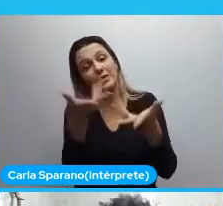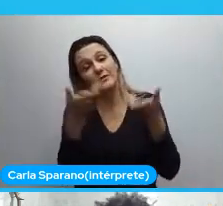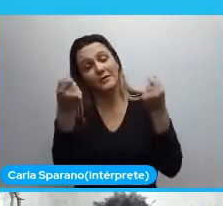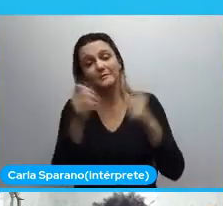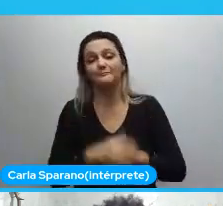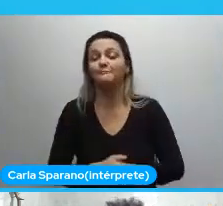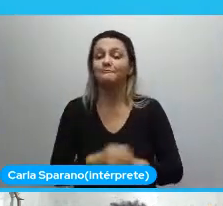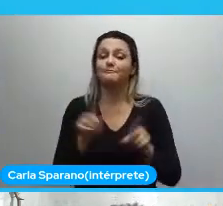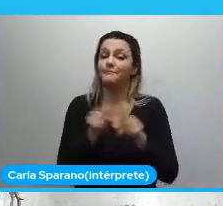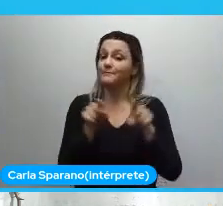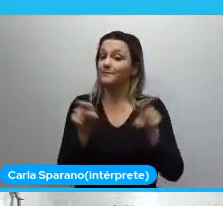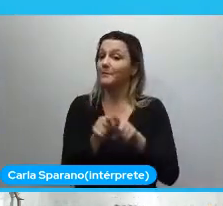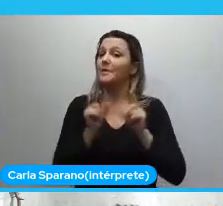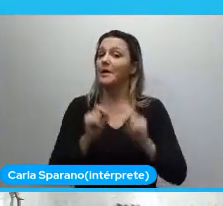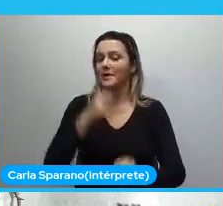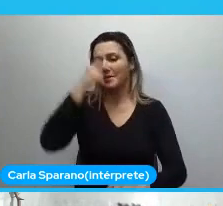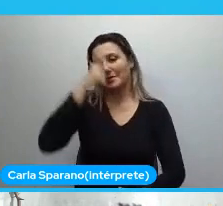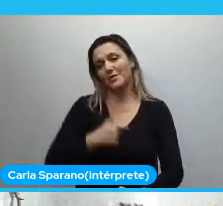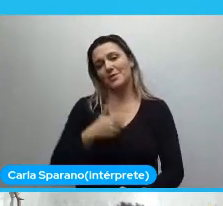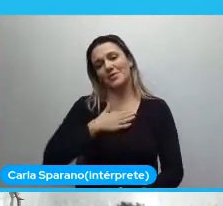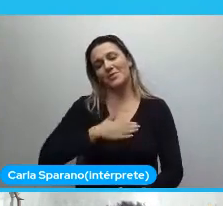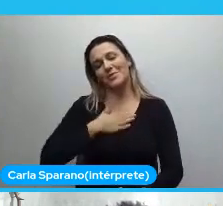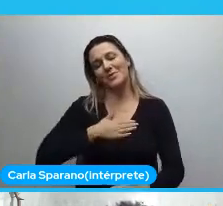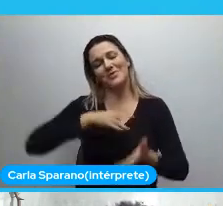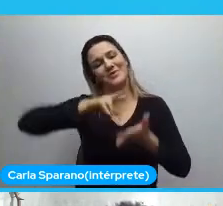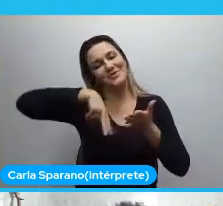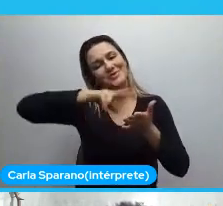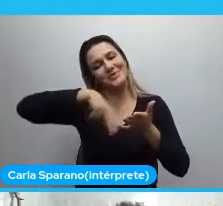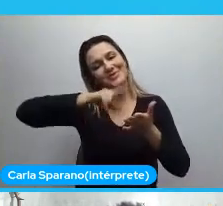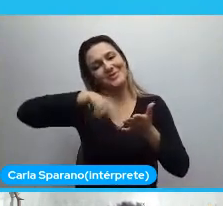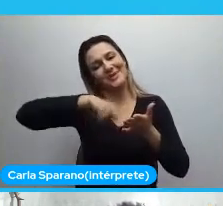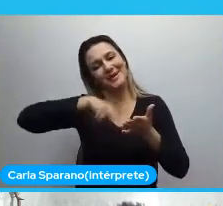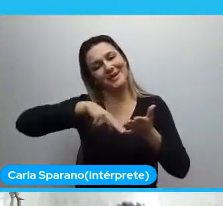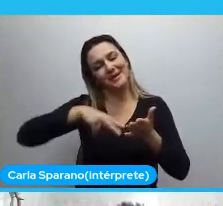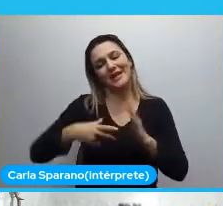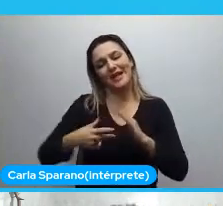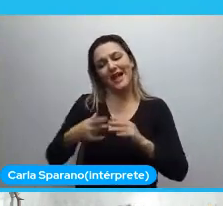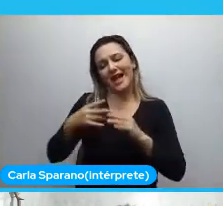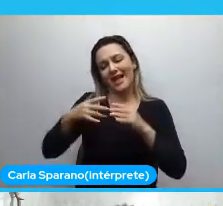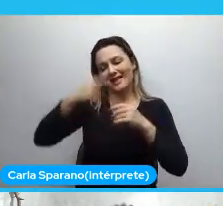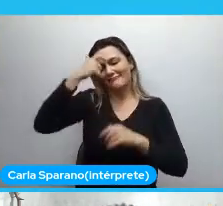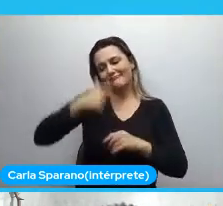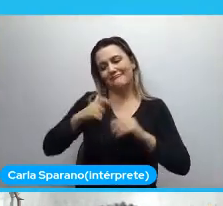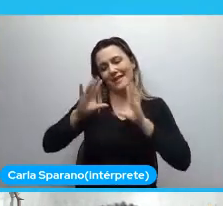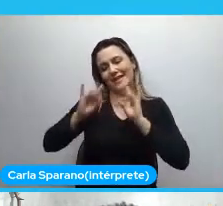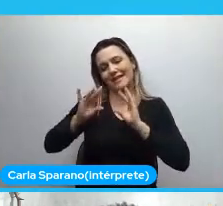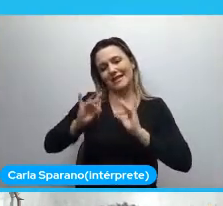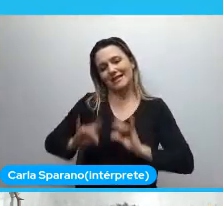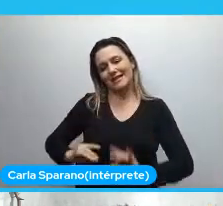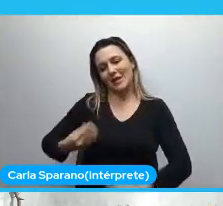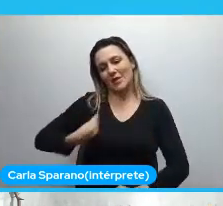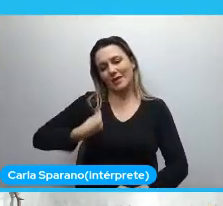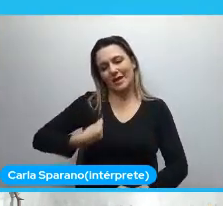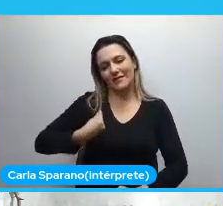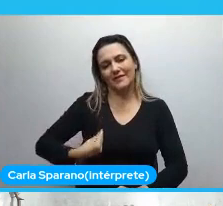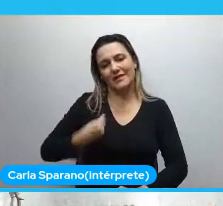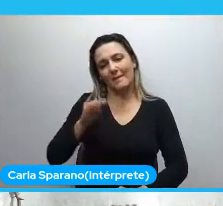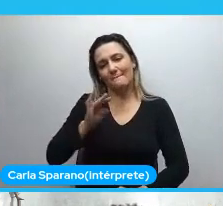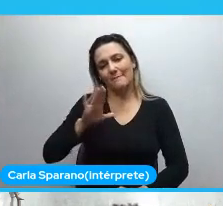Além disso, eu sou uma pessoa que gosto muito de ler. Na minha bio, que foi a divulgação que foi feita no evento.